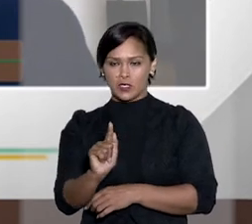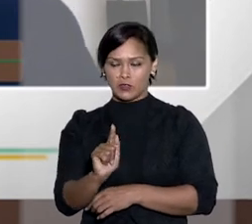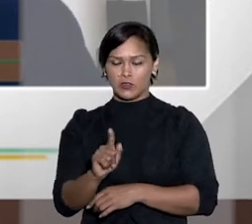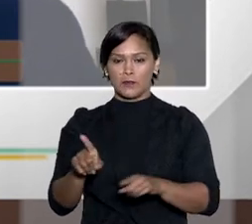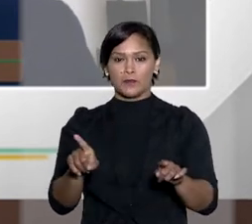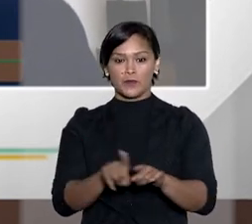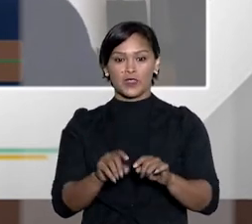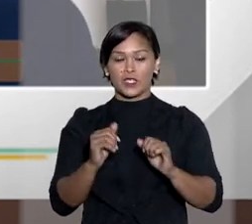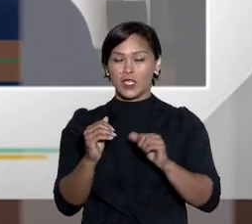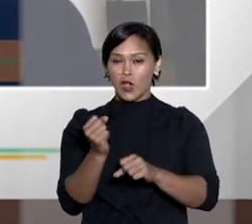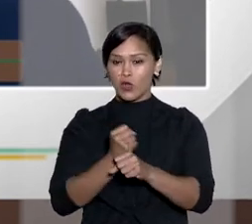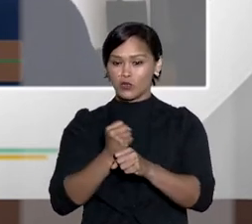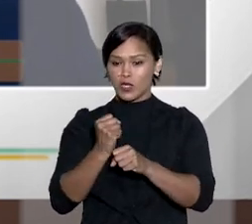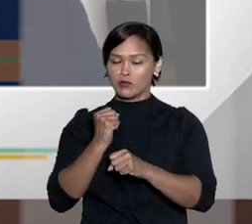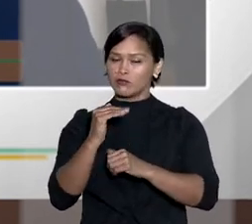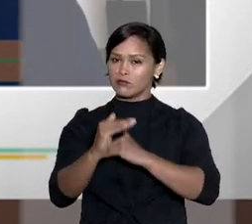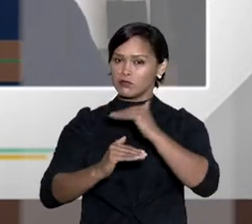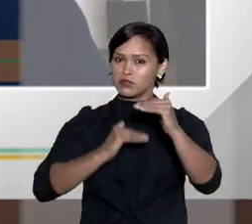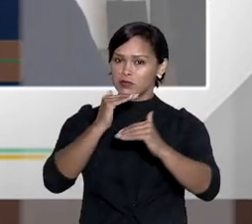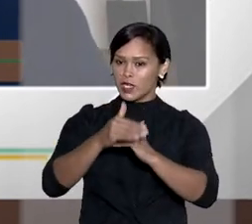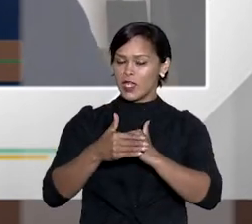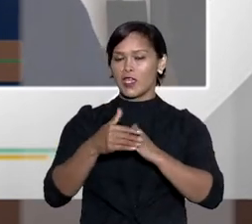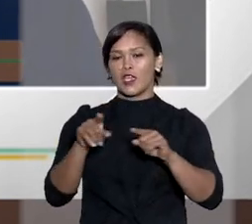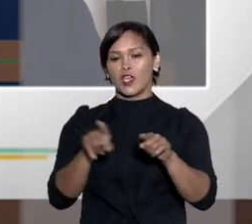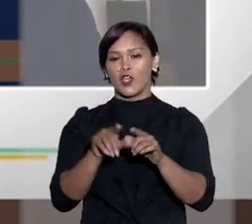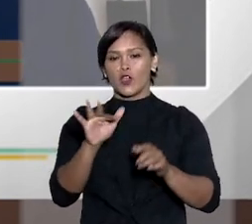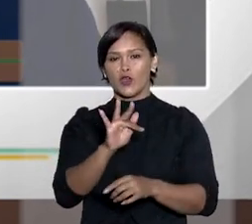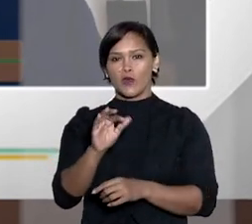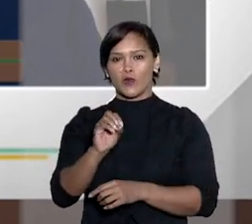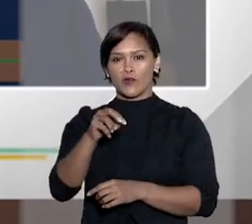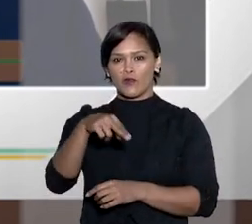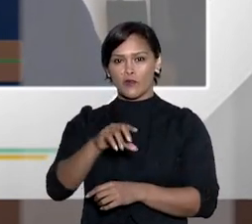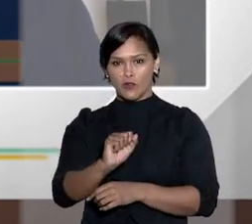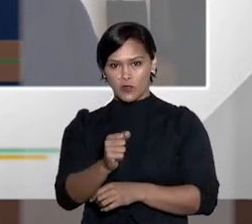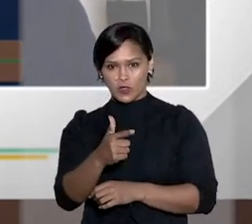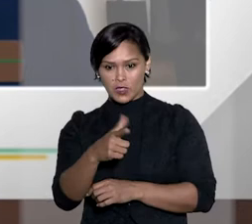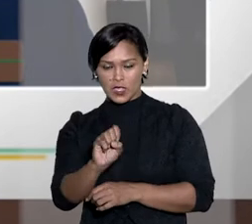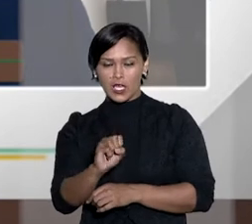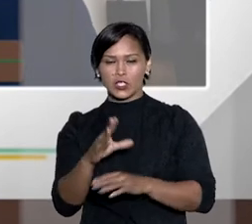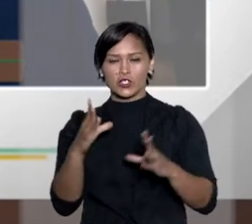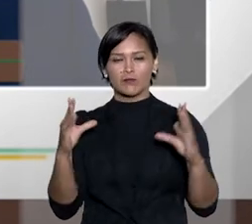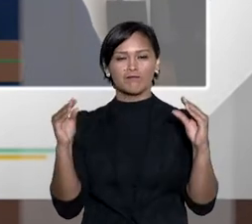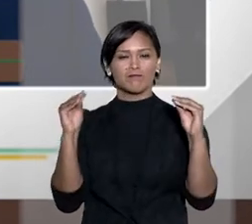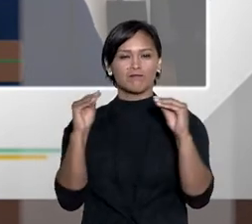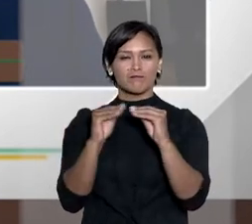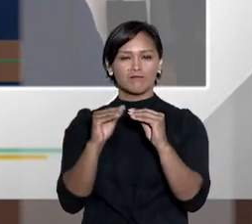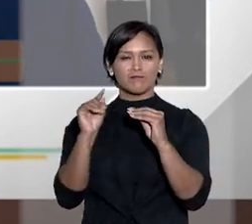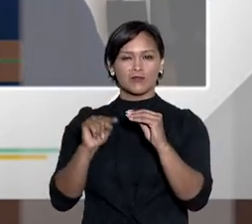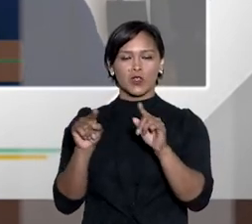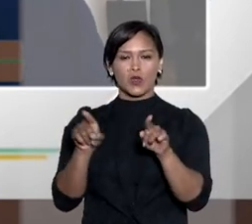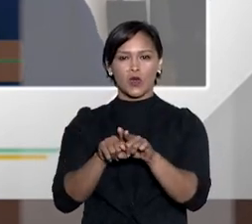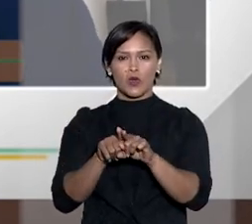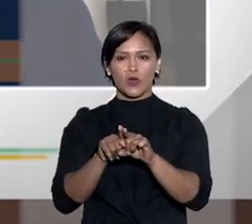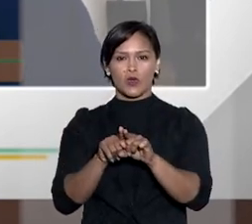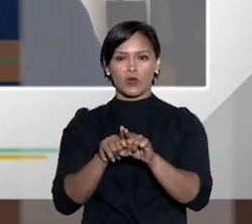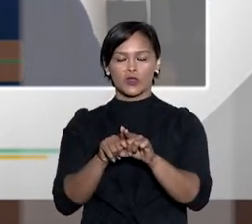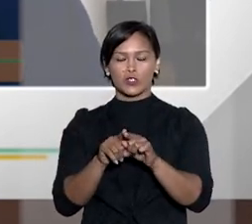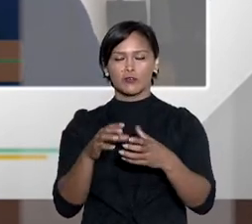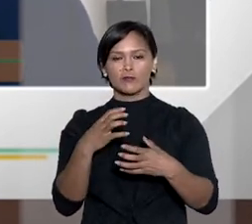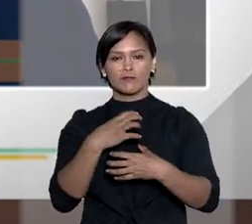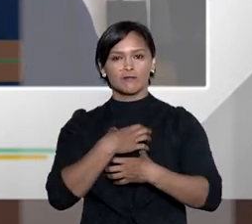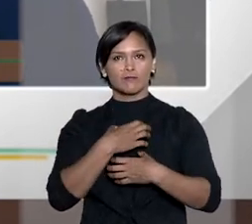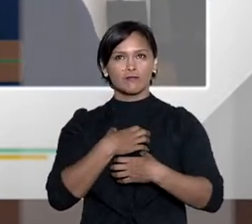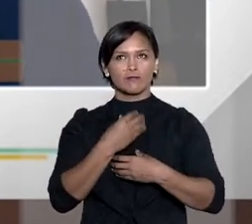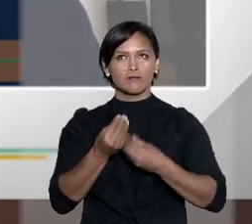foram avançando e o Fonage se consolidou de uma forma